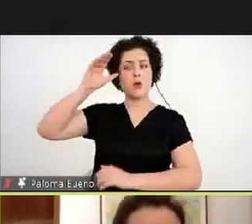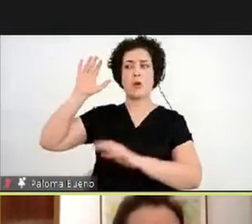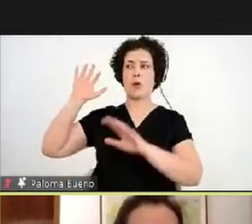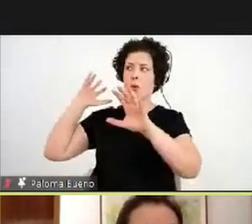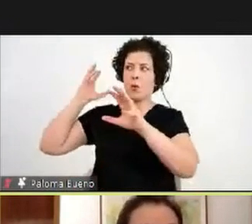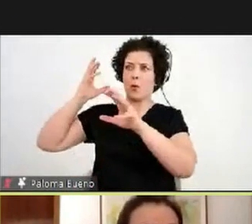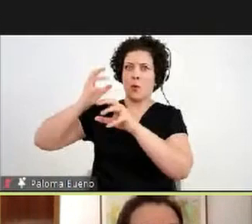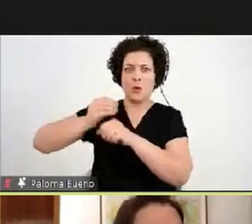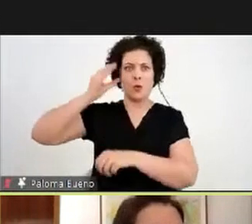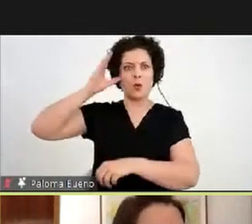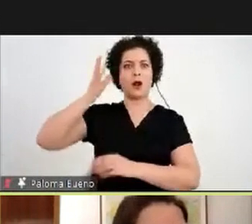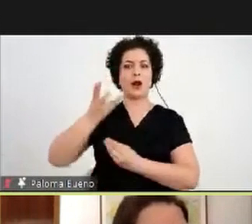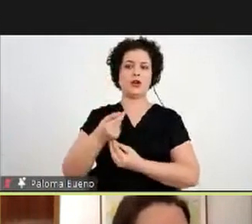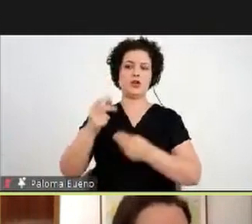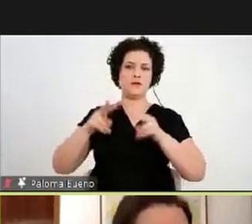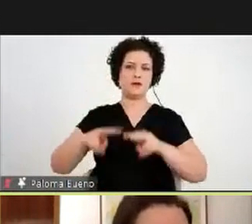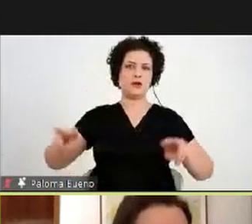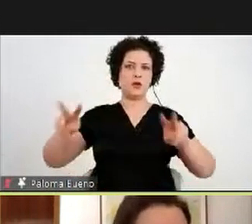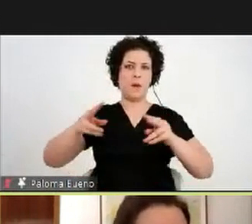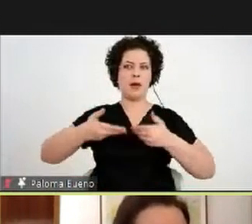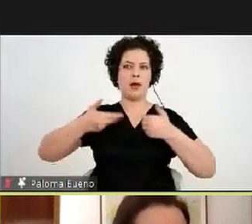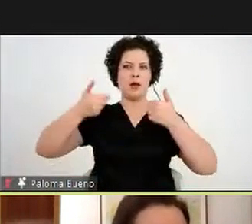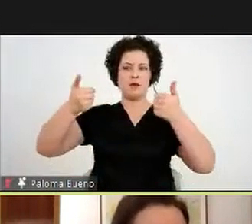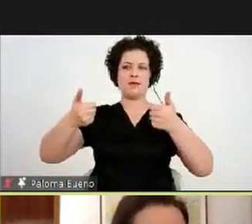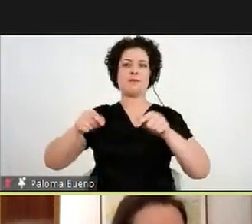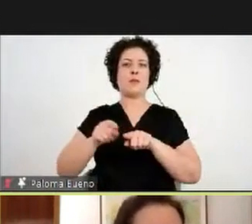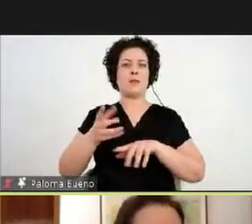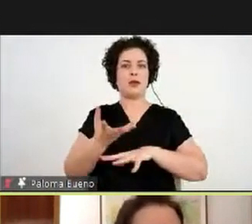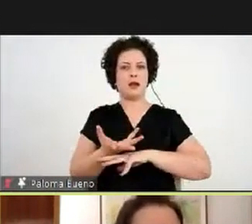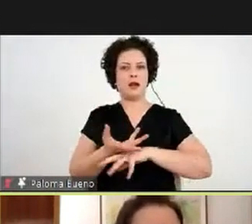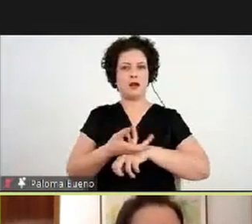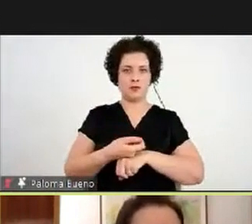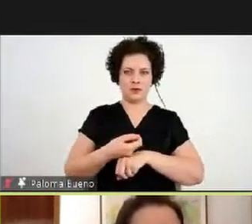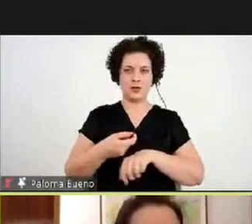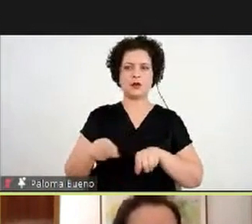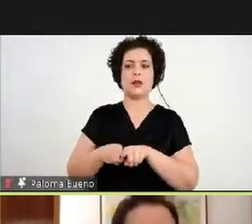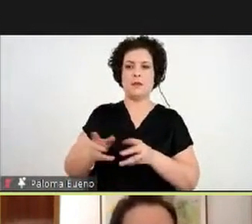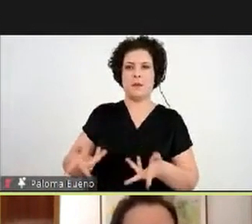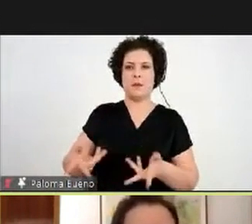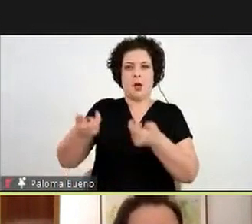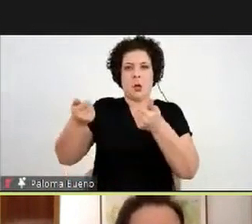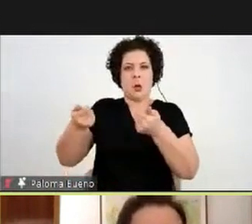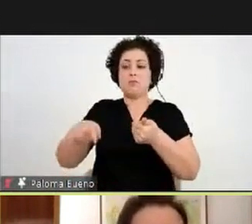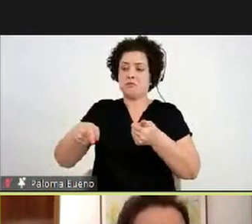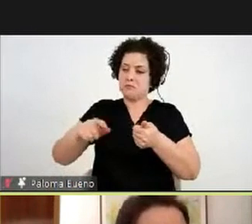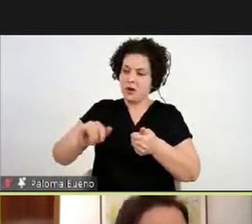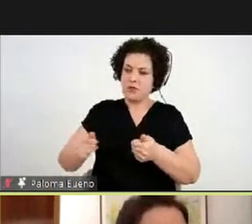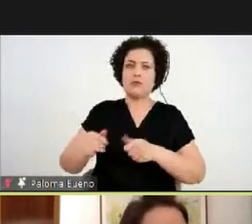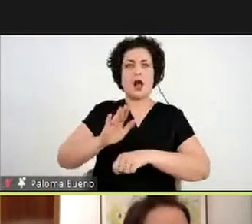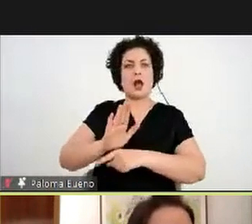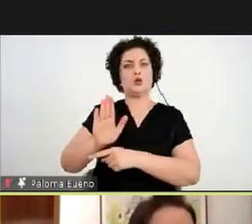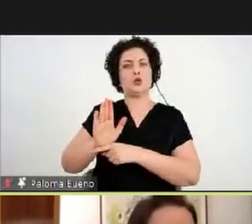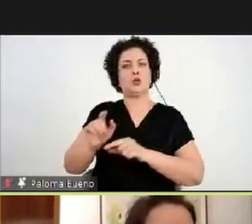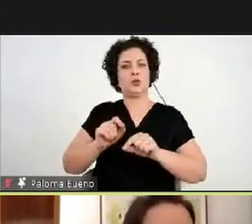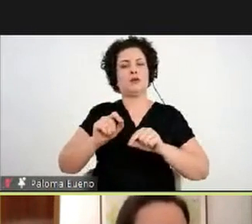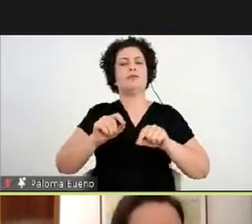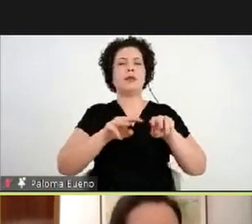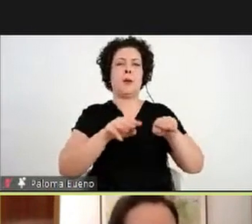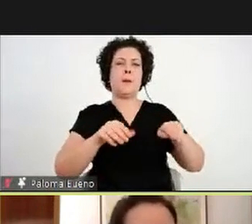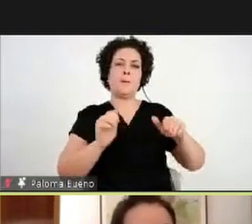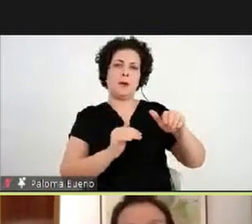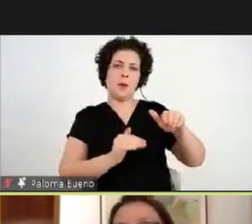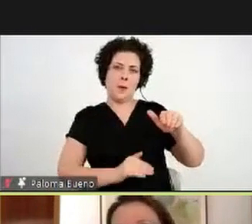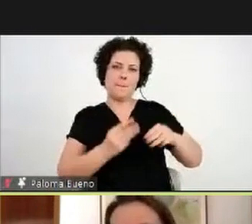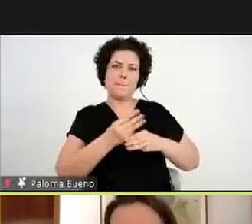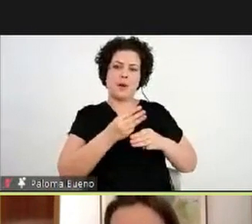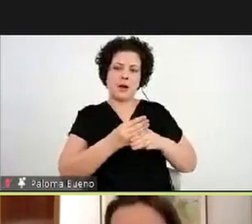visuais, promove o exercício da interdisciplinaridade e apresenta caminhos para a exploração do acervo do mato nos processos de ensino